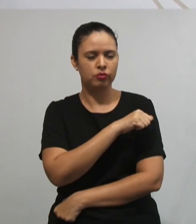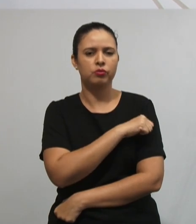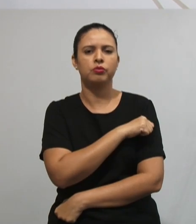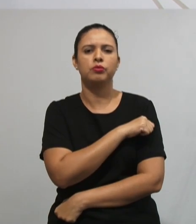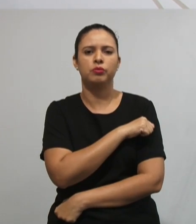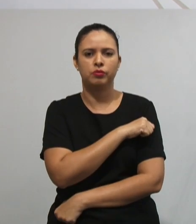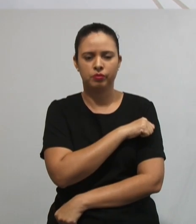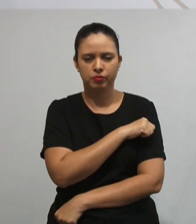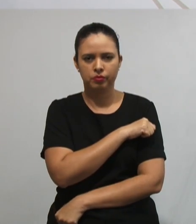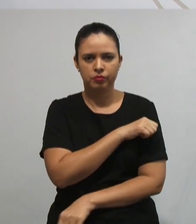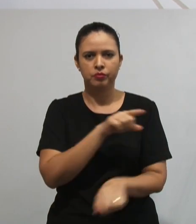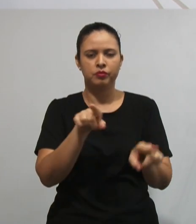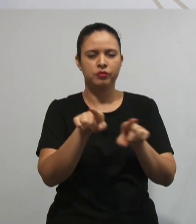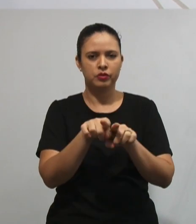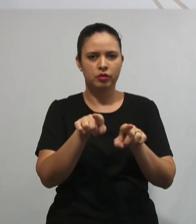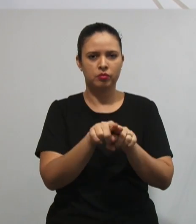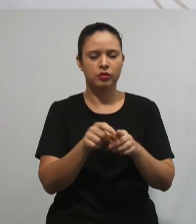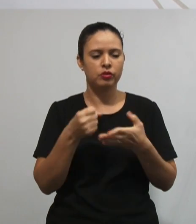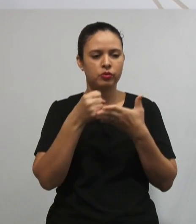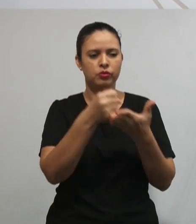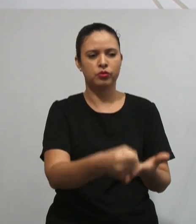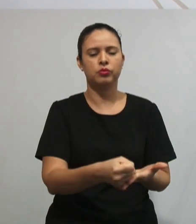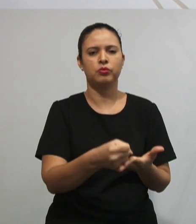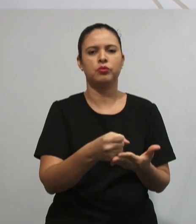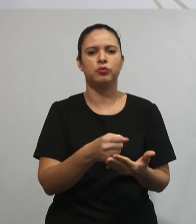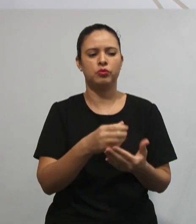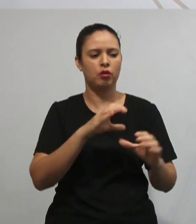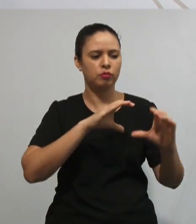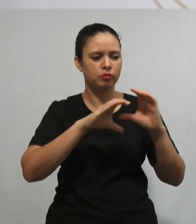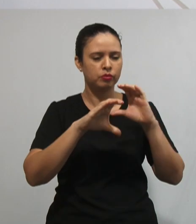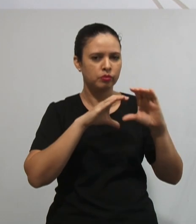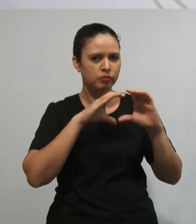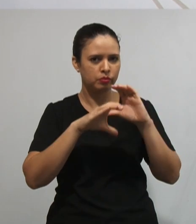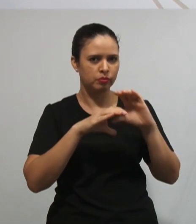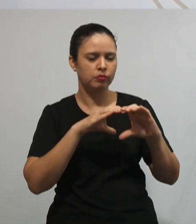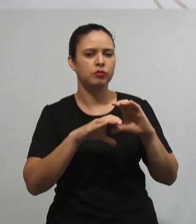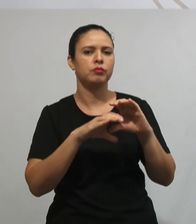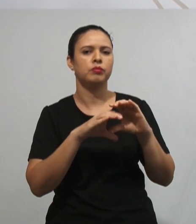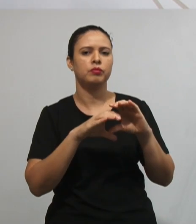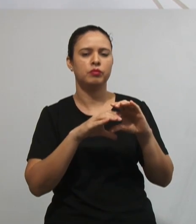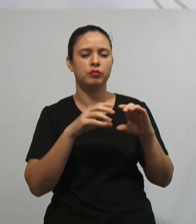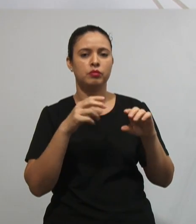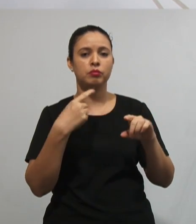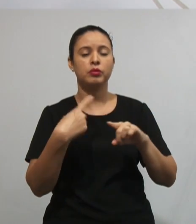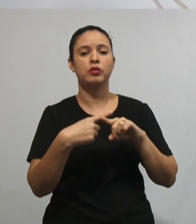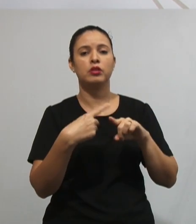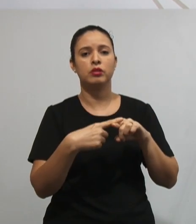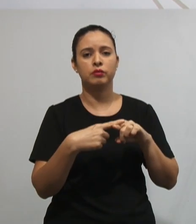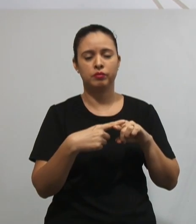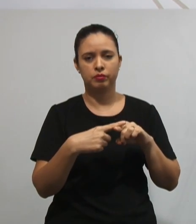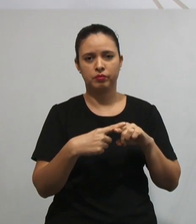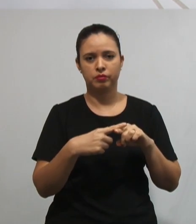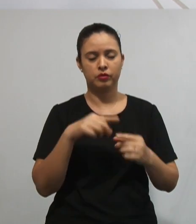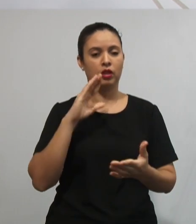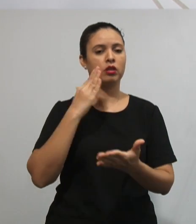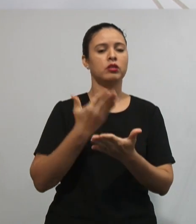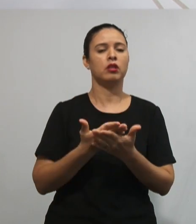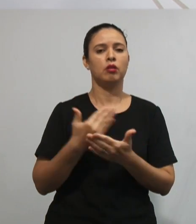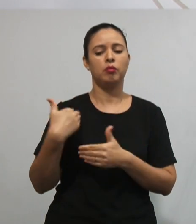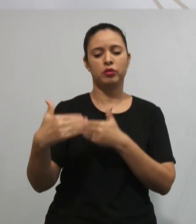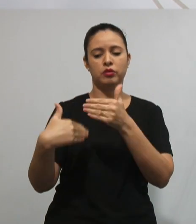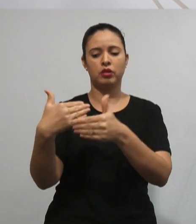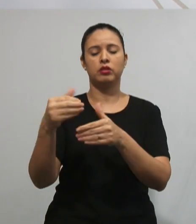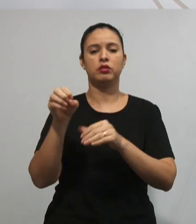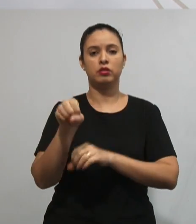aos outros, eles participam, eles dialogam, né? Por quê? Porque ele acreditava muito no processo de